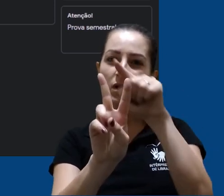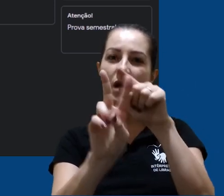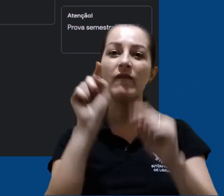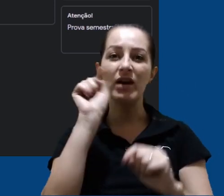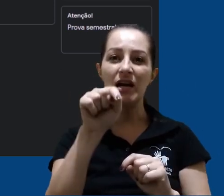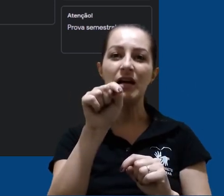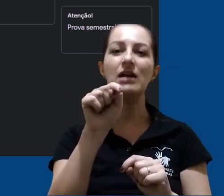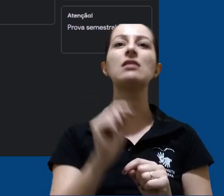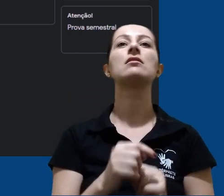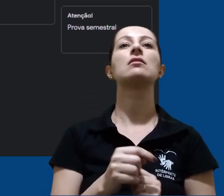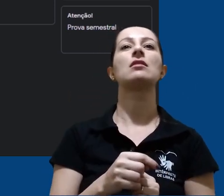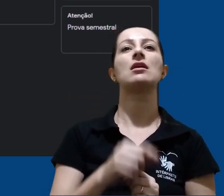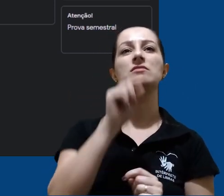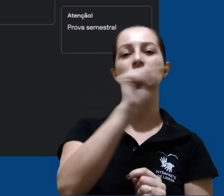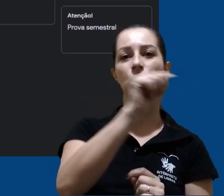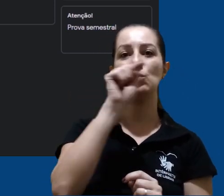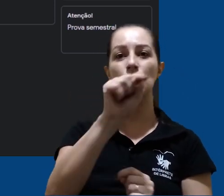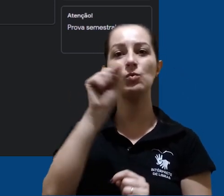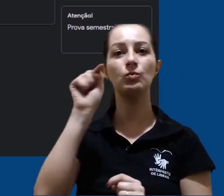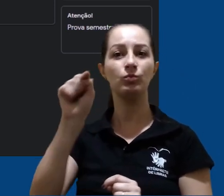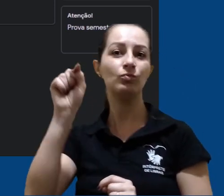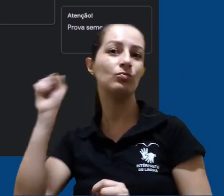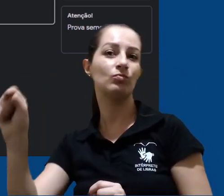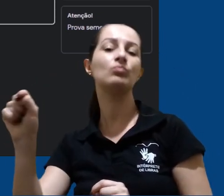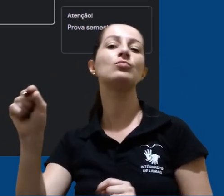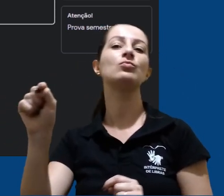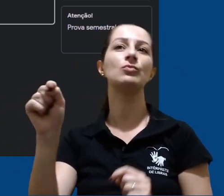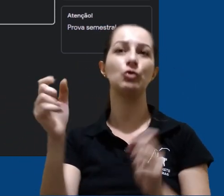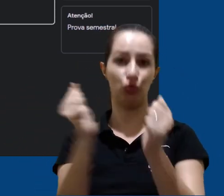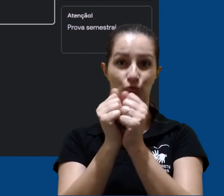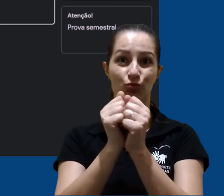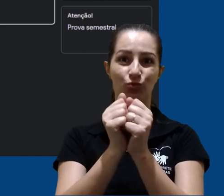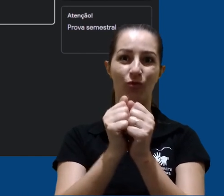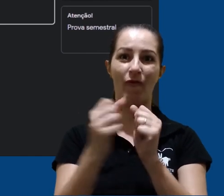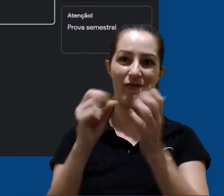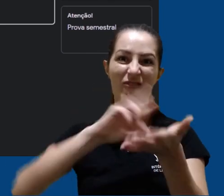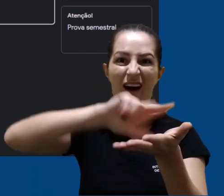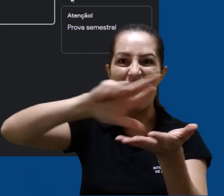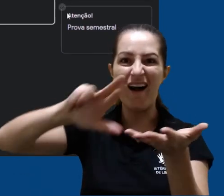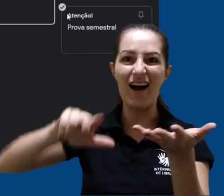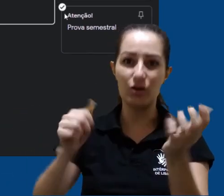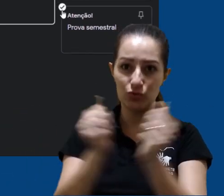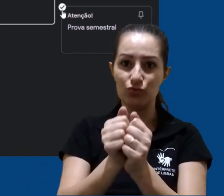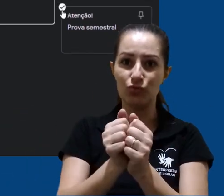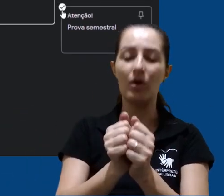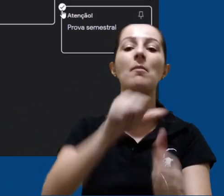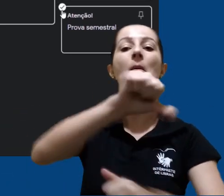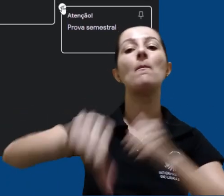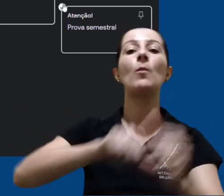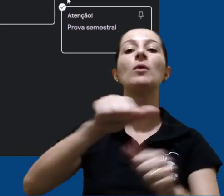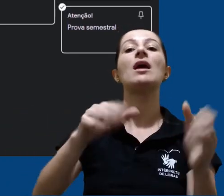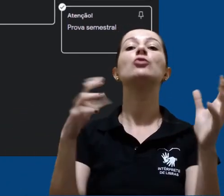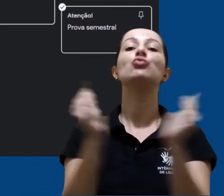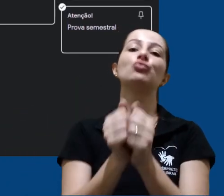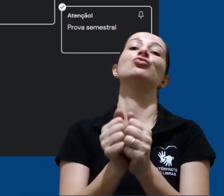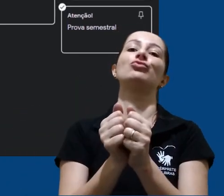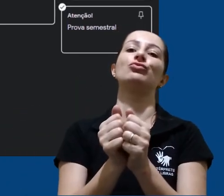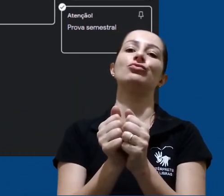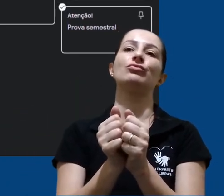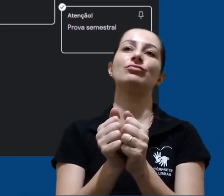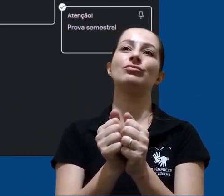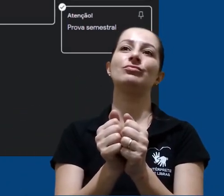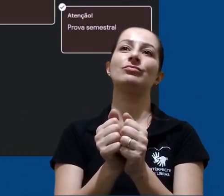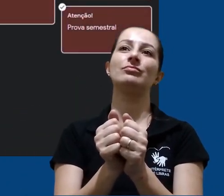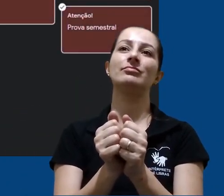Clique nele e você ativará o modo de seleção. Depois disso, selecione as notas que quiser e altere todas de uma vez.